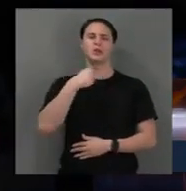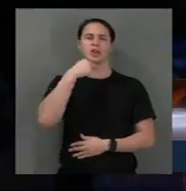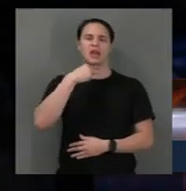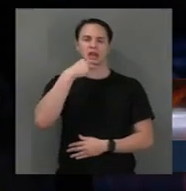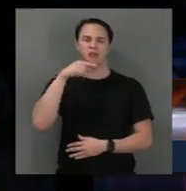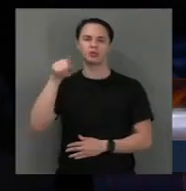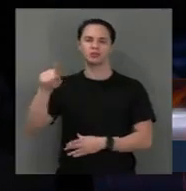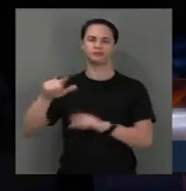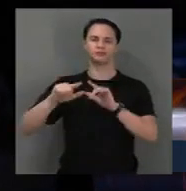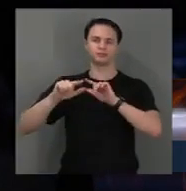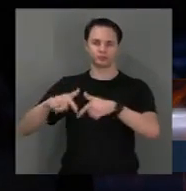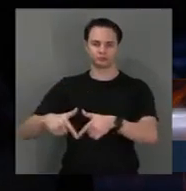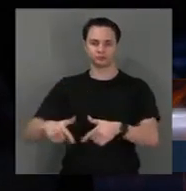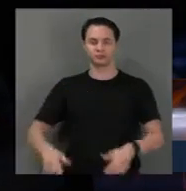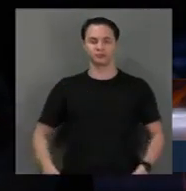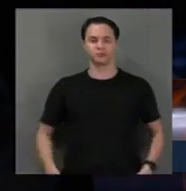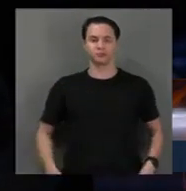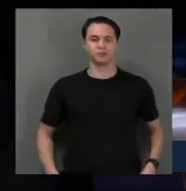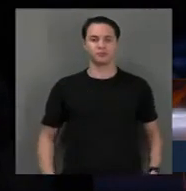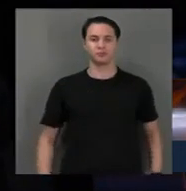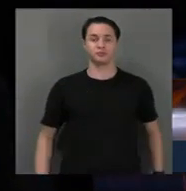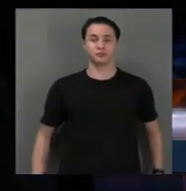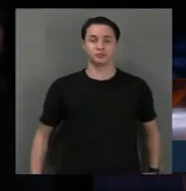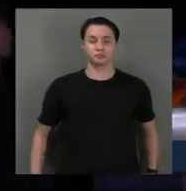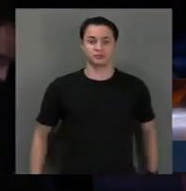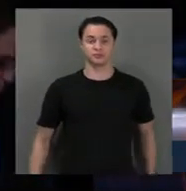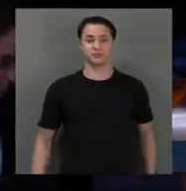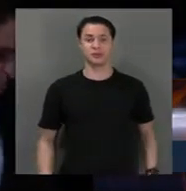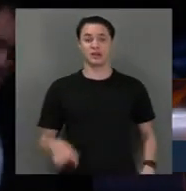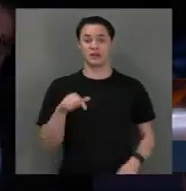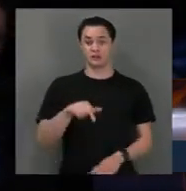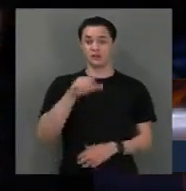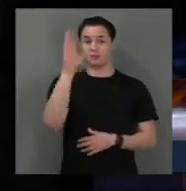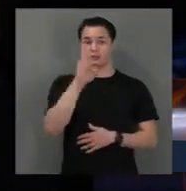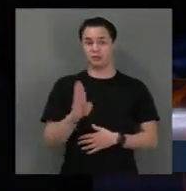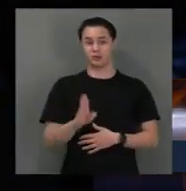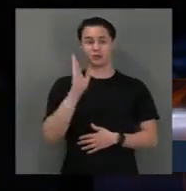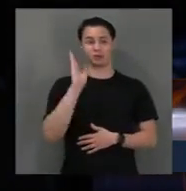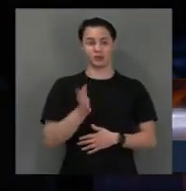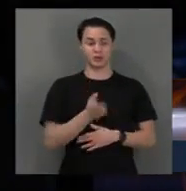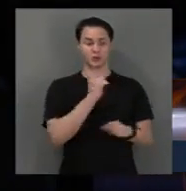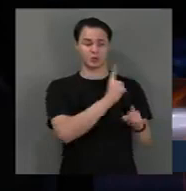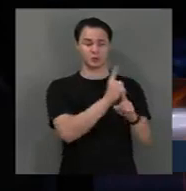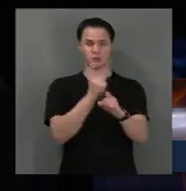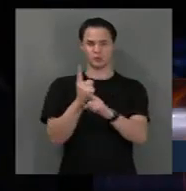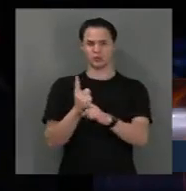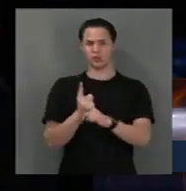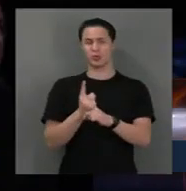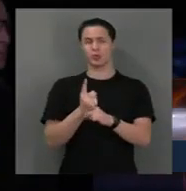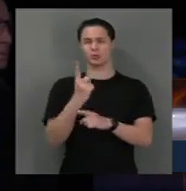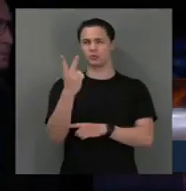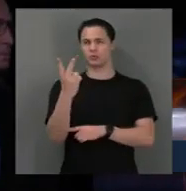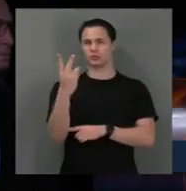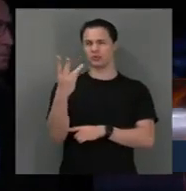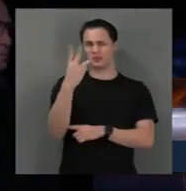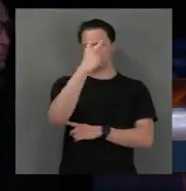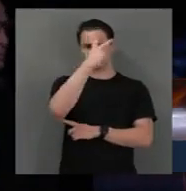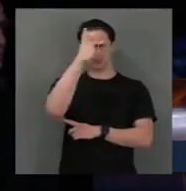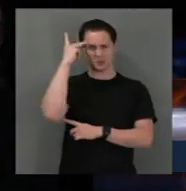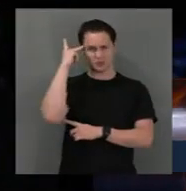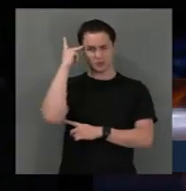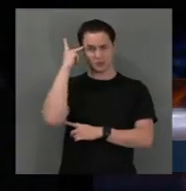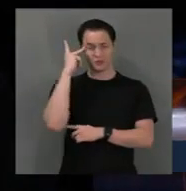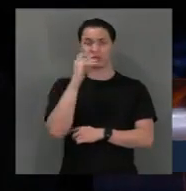E, no caso aqui do Brasil, já são dois ou três que foram encontrados corpos mortos. No caso de Porto Alegre, só como